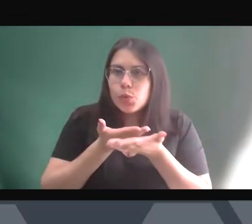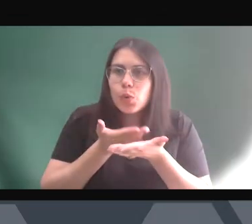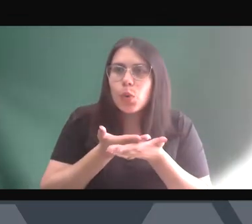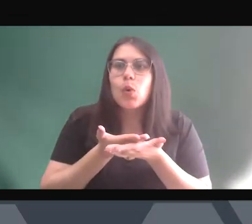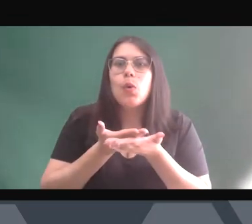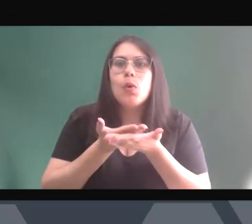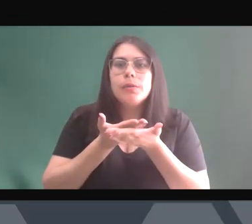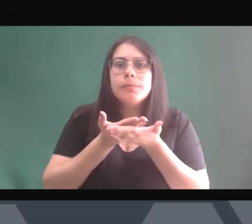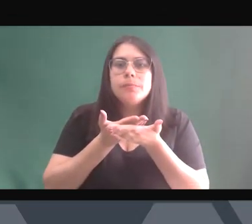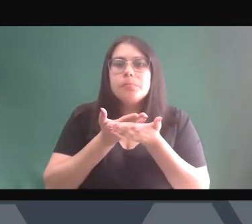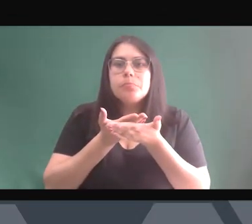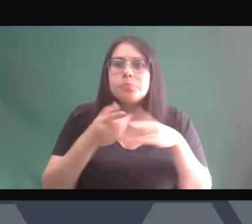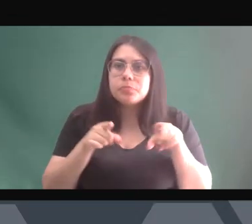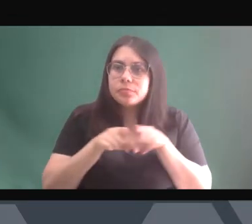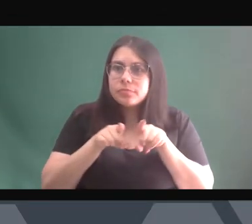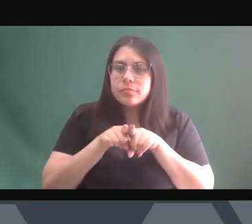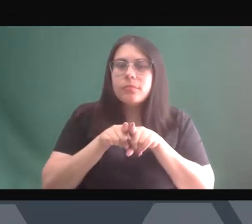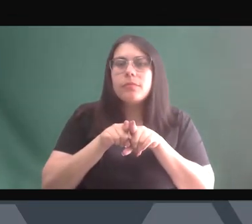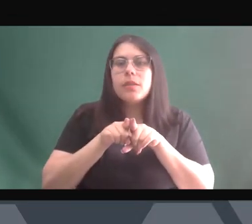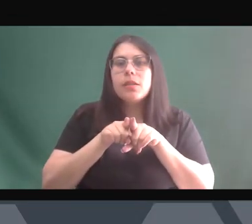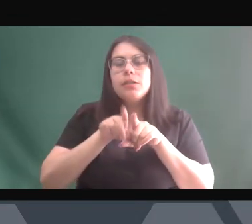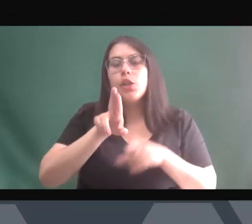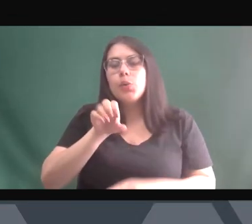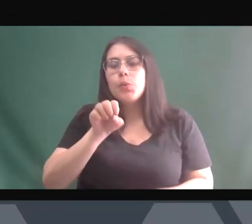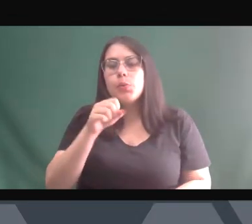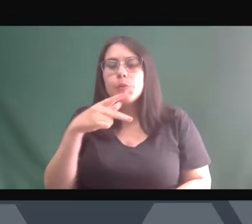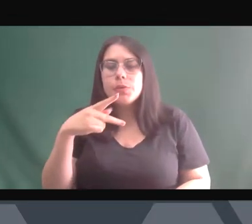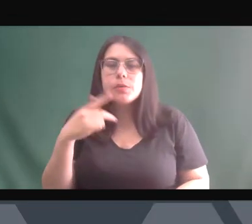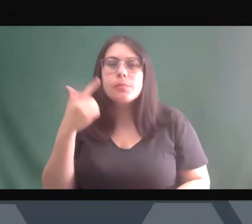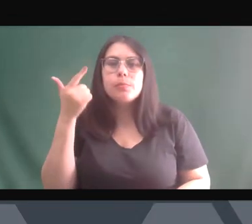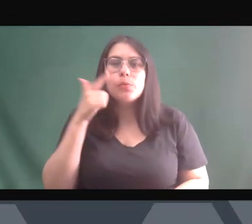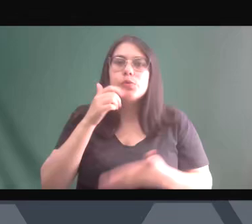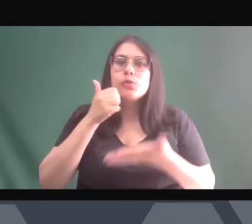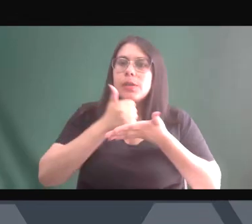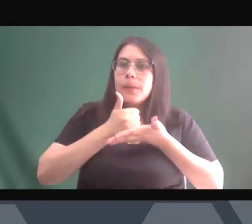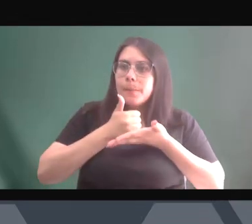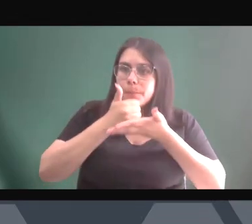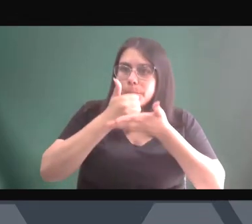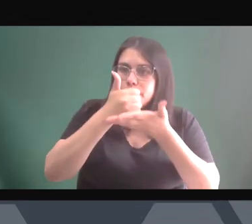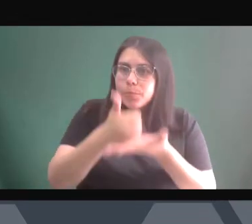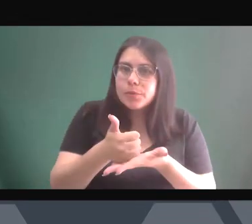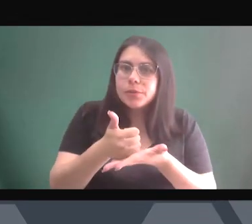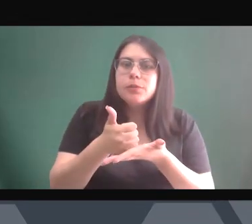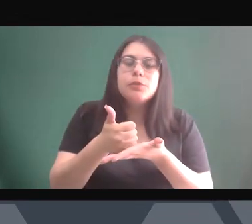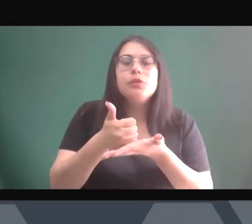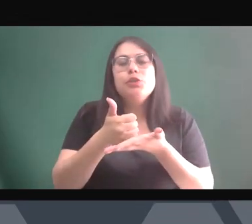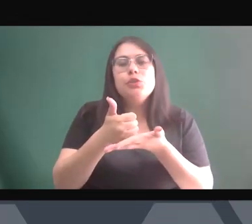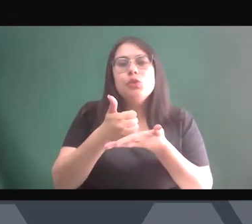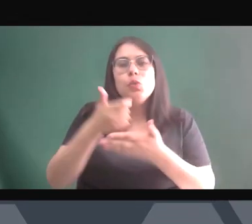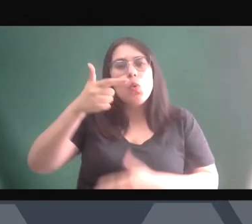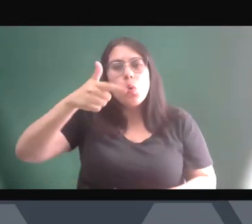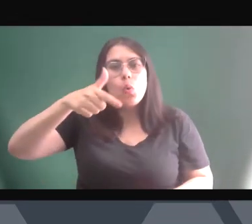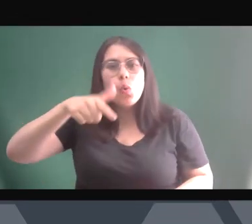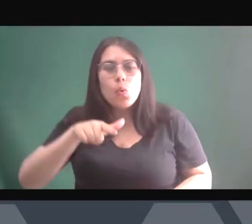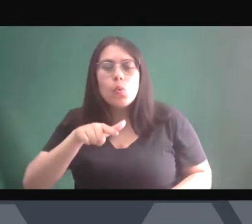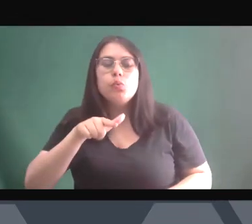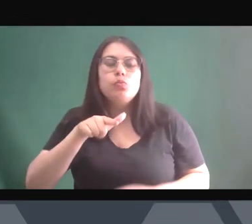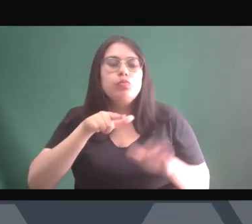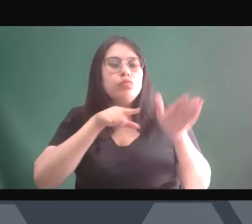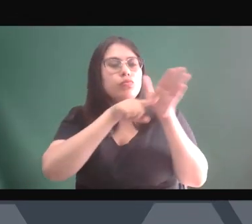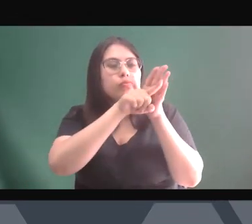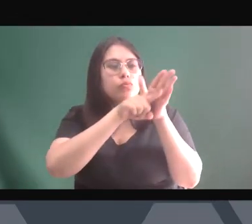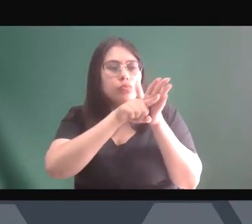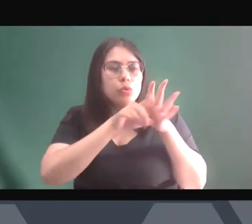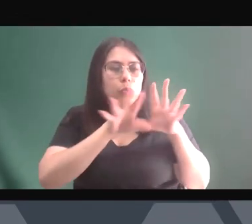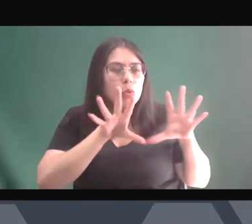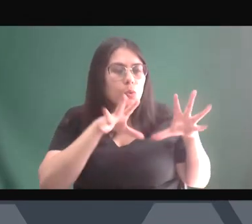Instituto de Estudos Avançados da USP, por estarem apoiando aqui mais um evento do Grupo de Pesquisa